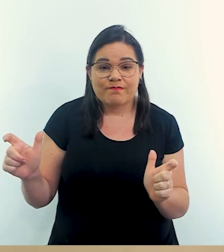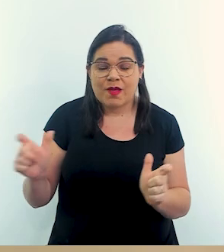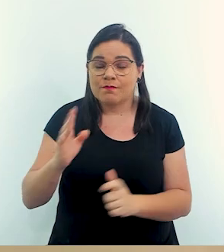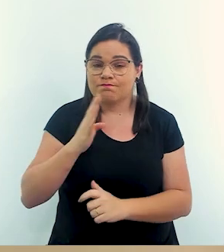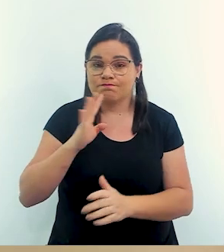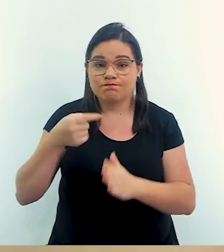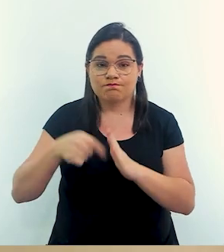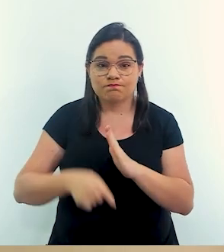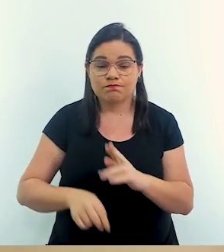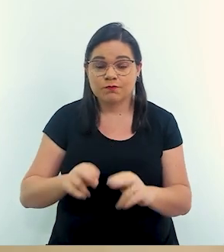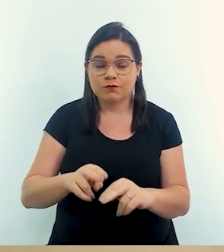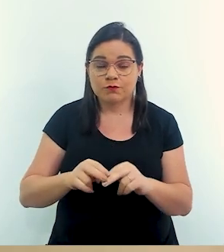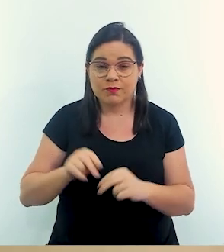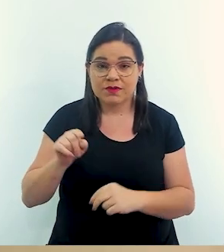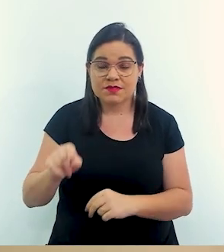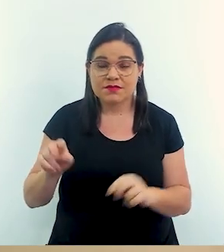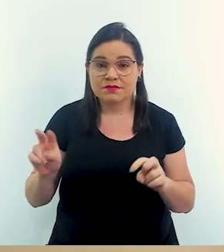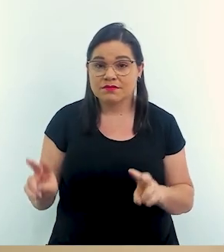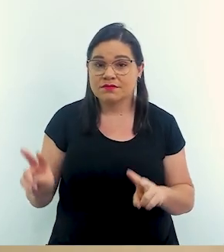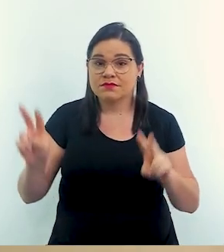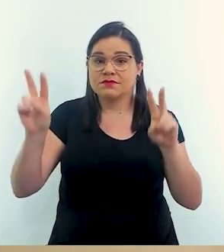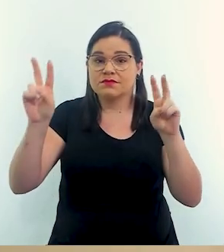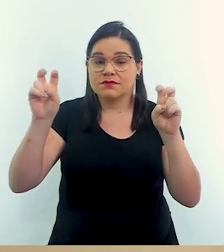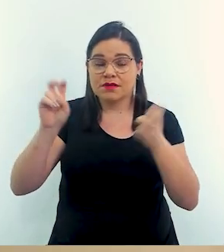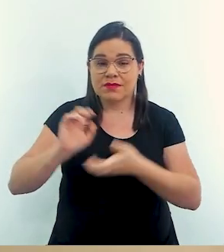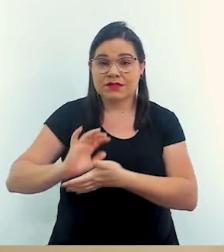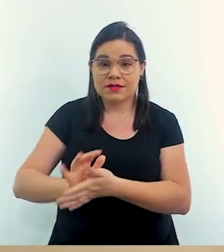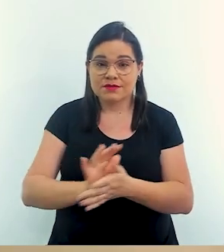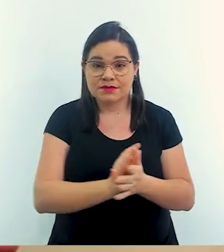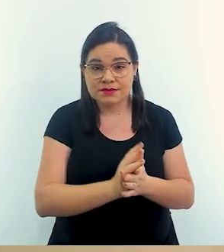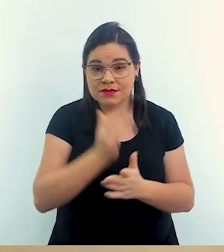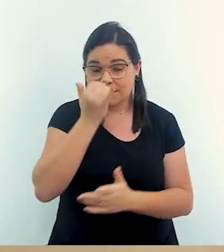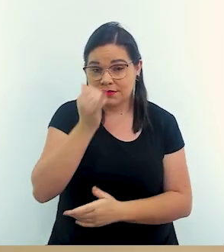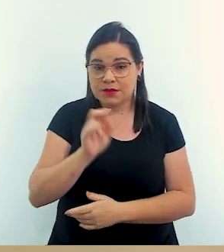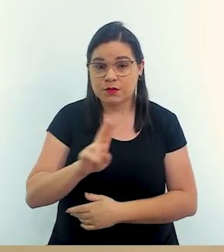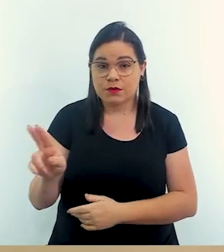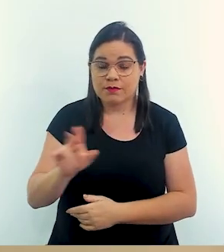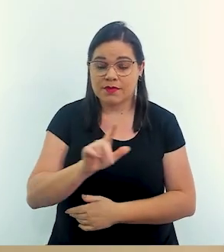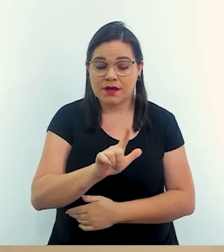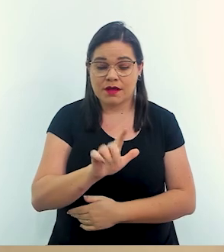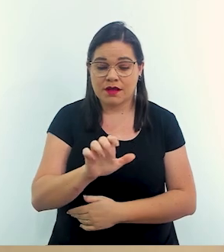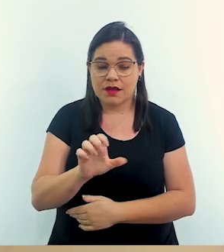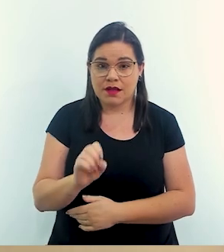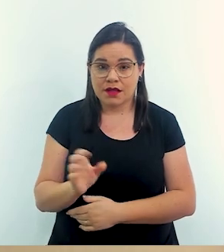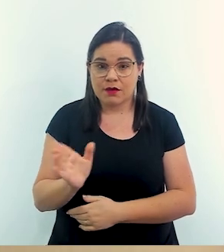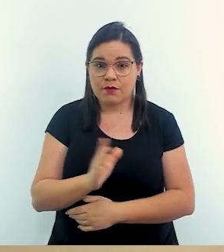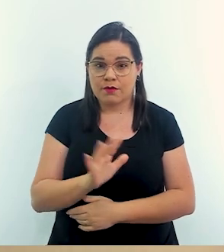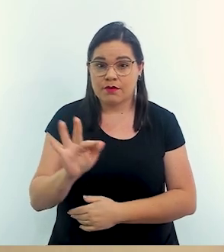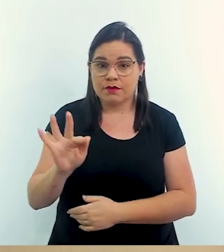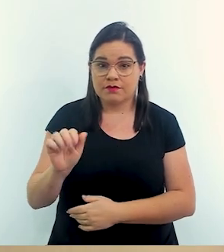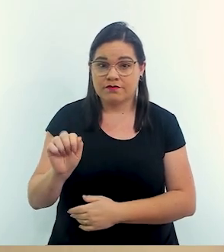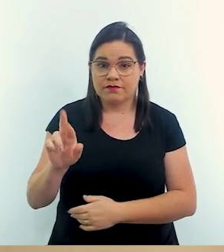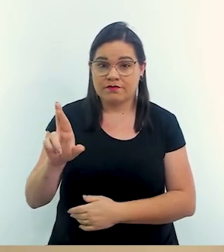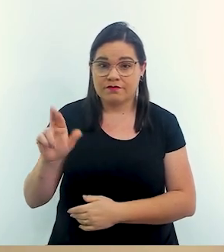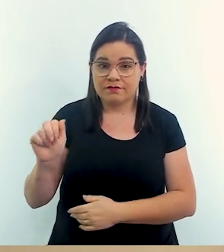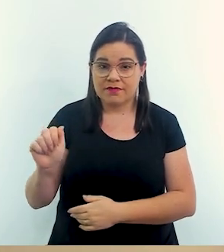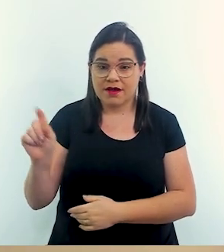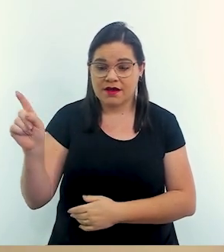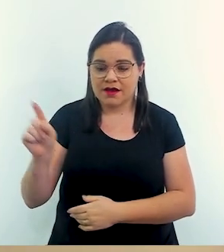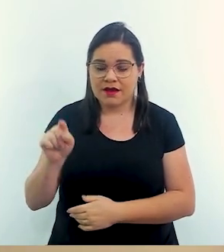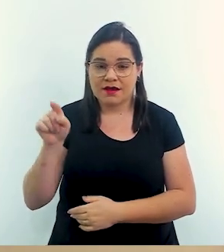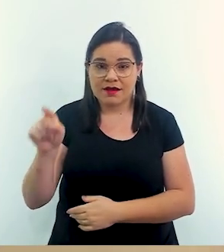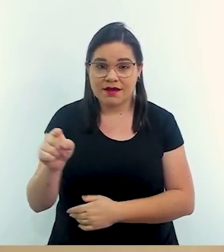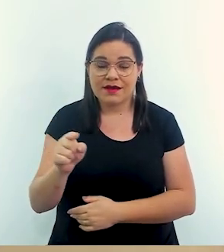que a gente tem no país, para lidar com essa dimensão de desastres, que é o Léo Fará. O Léo é capitão da Reserva Especial de